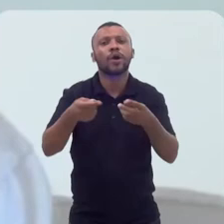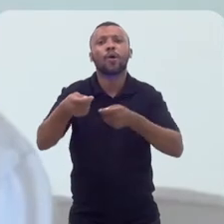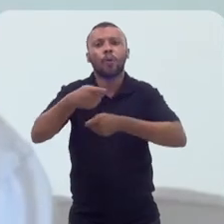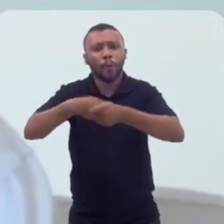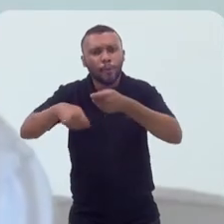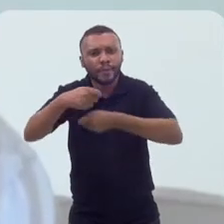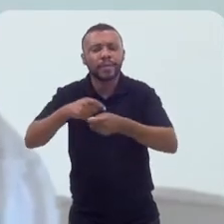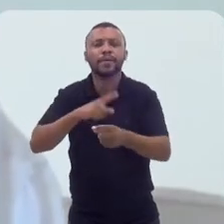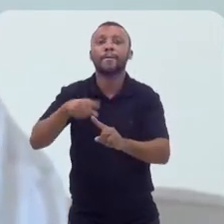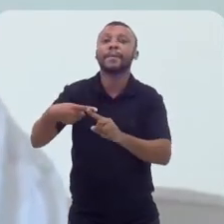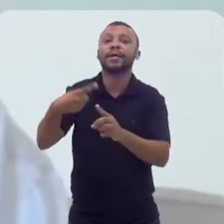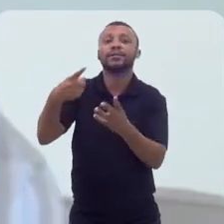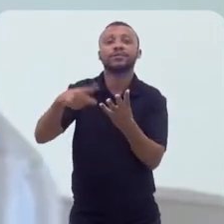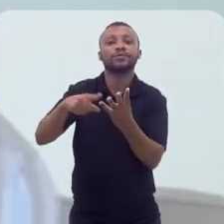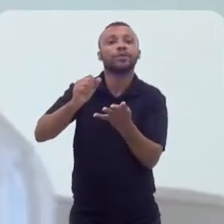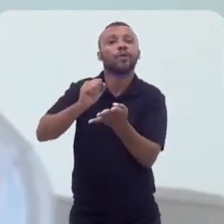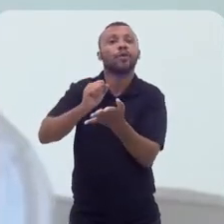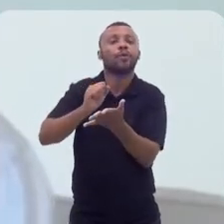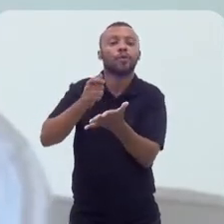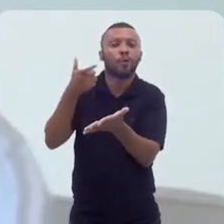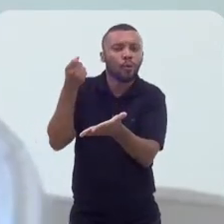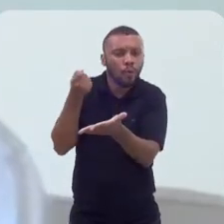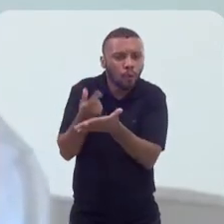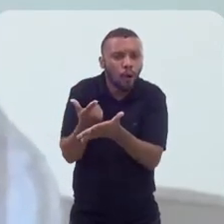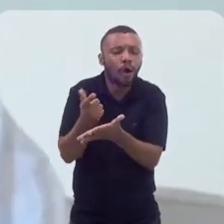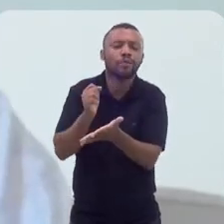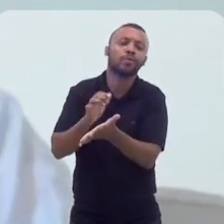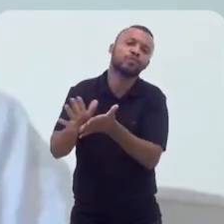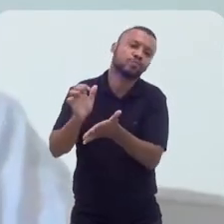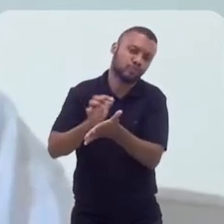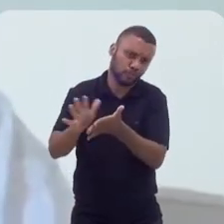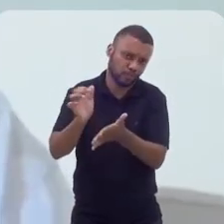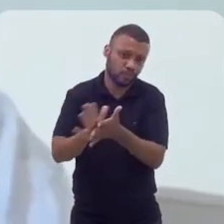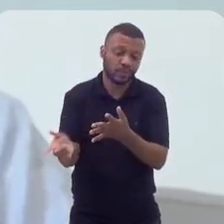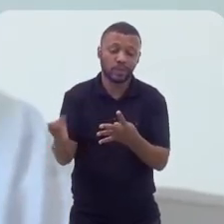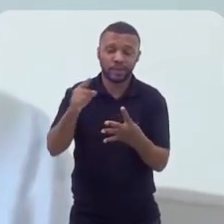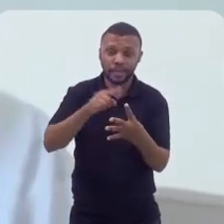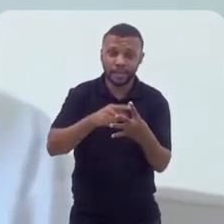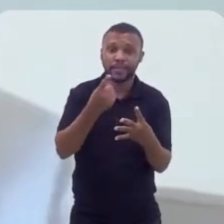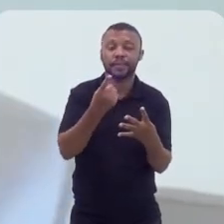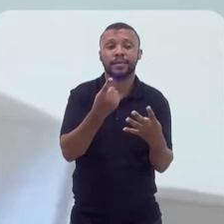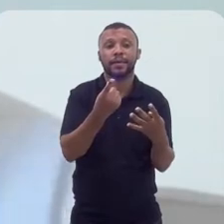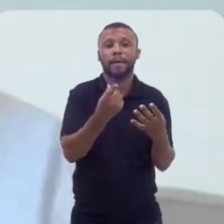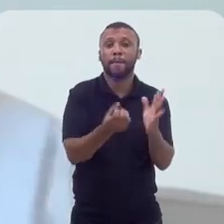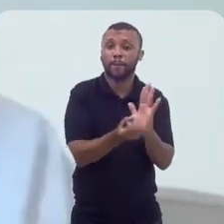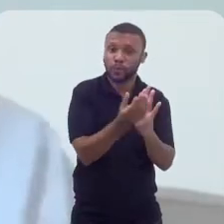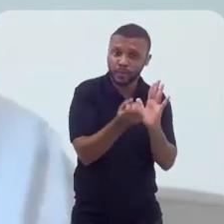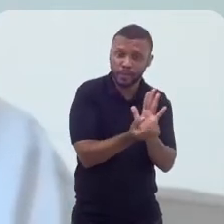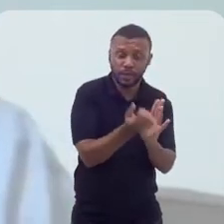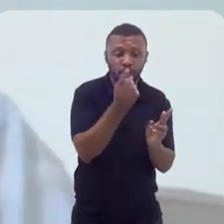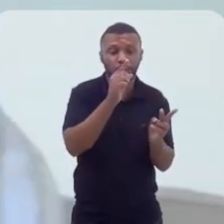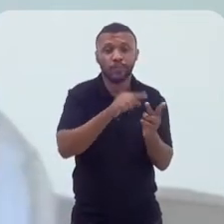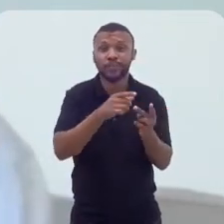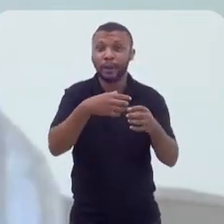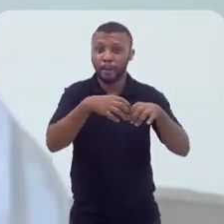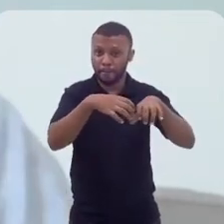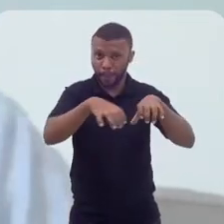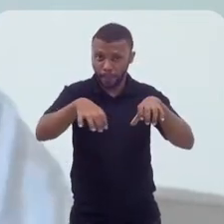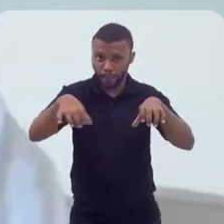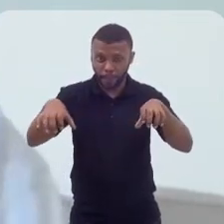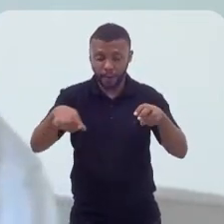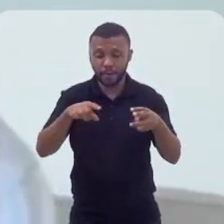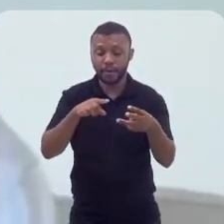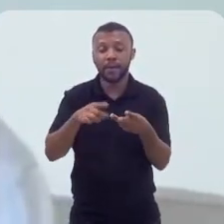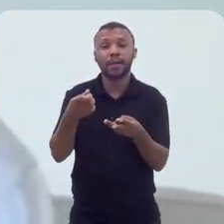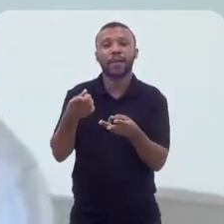comercialização e de consumo. Então, esse elo de produção, distribuição, comercialização e consumo, esses quatro